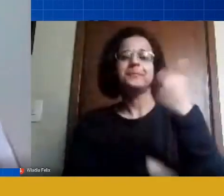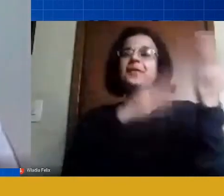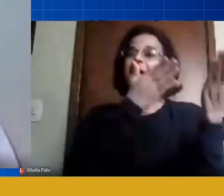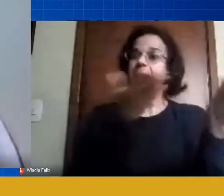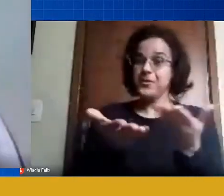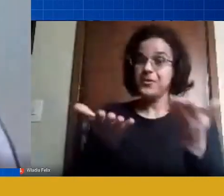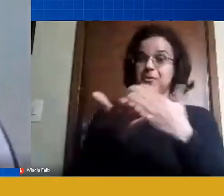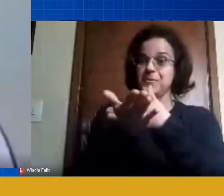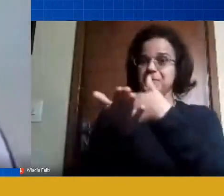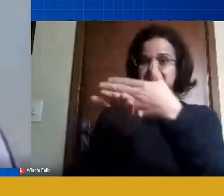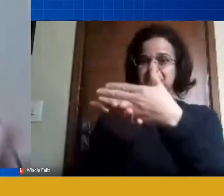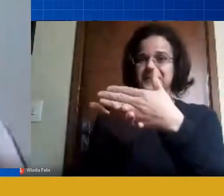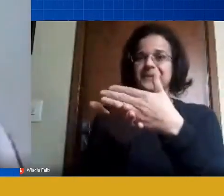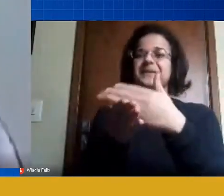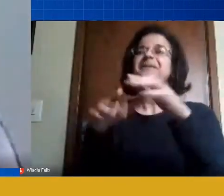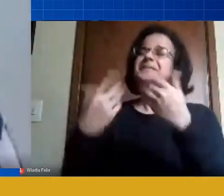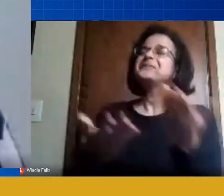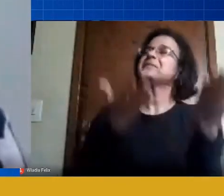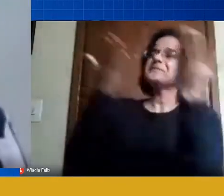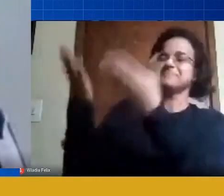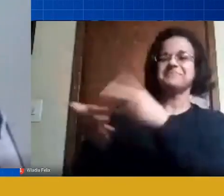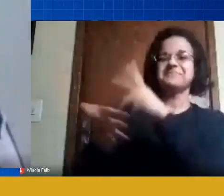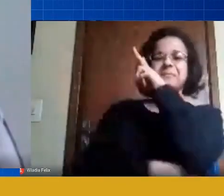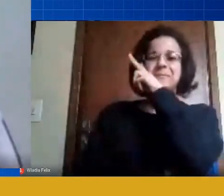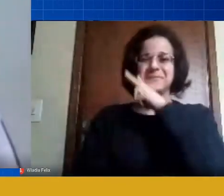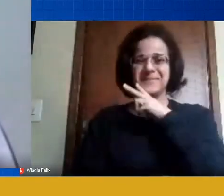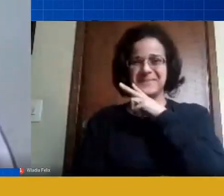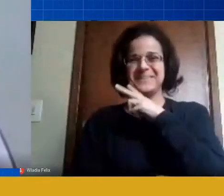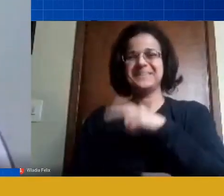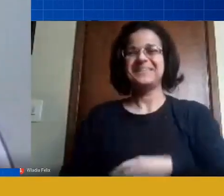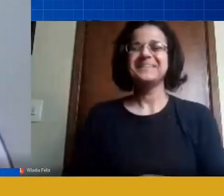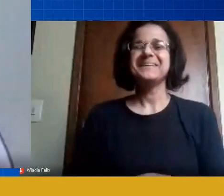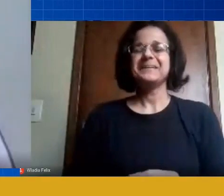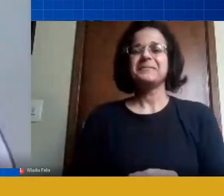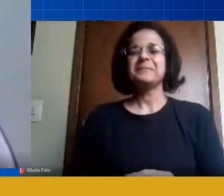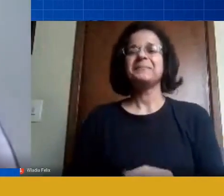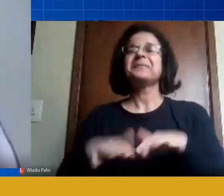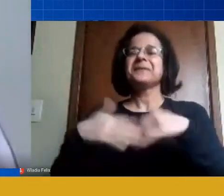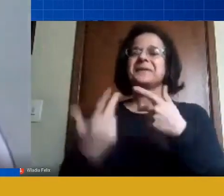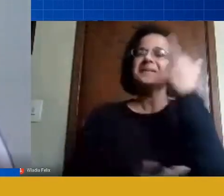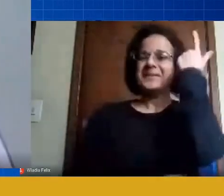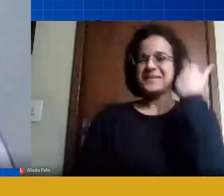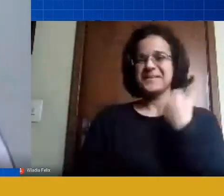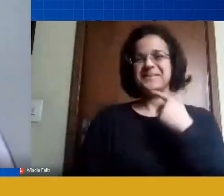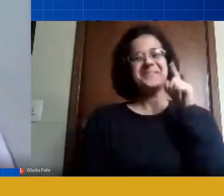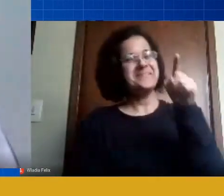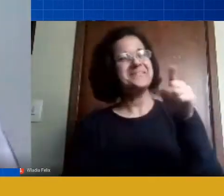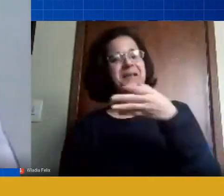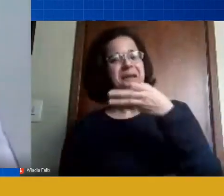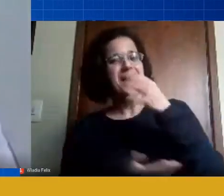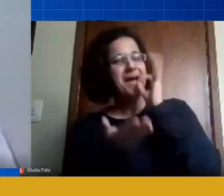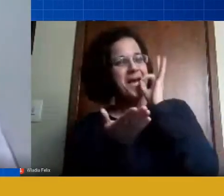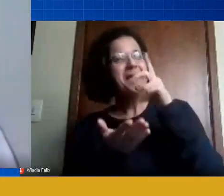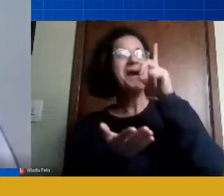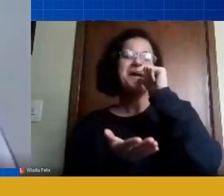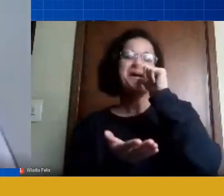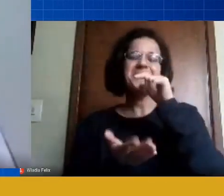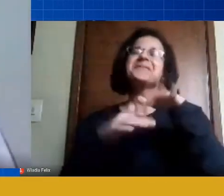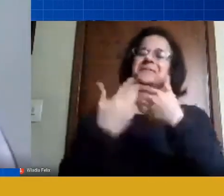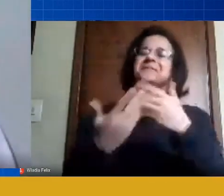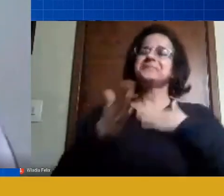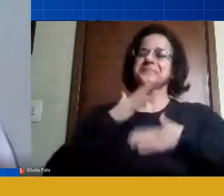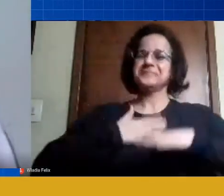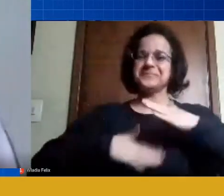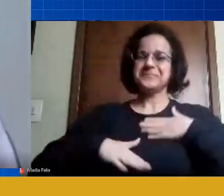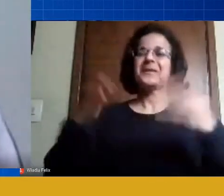continuando aqui então agora eu vou para o Vicente para você tomar uma aguinha e a Simone também ali ficar mais tranquila diante da